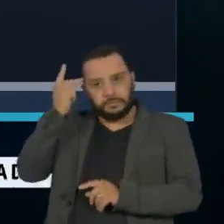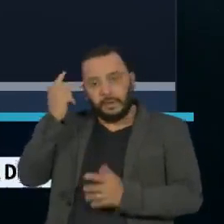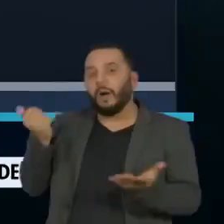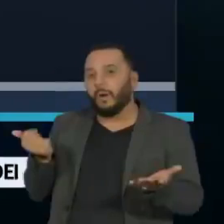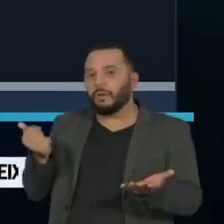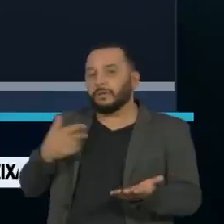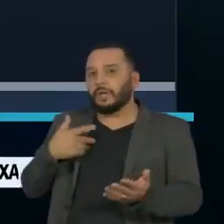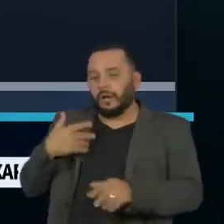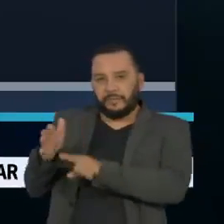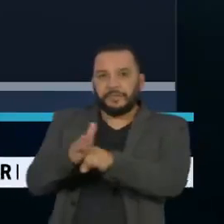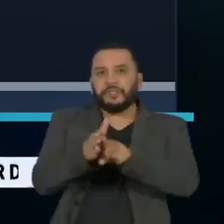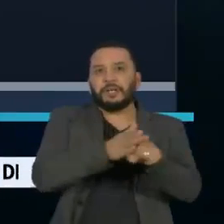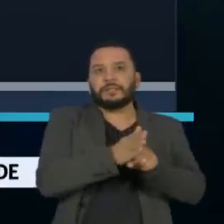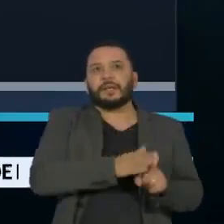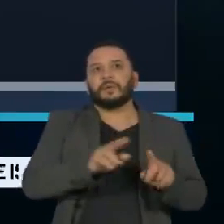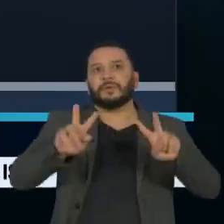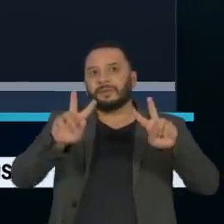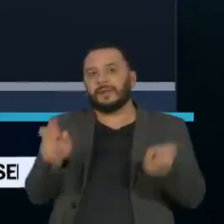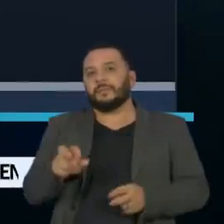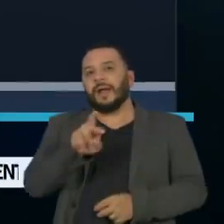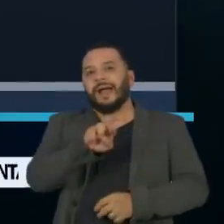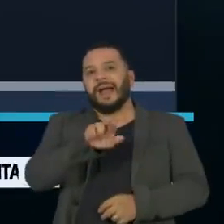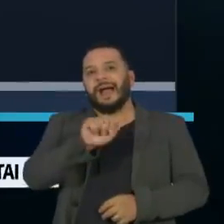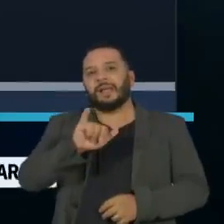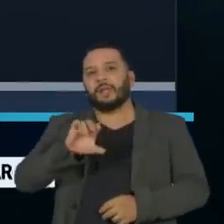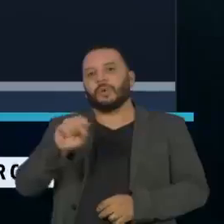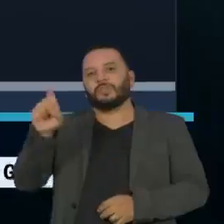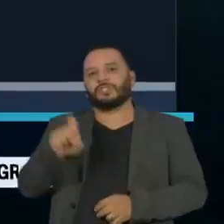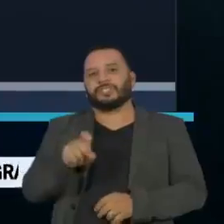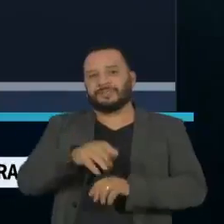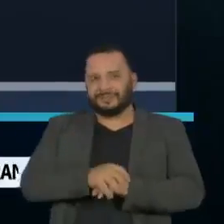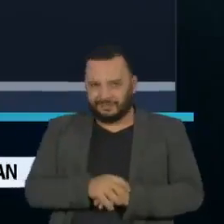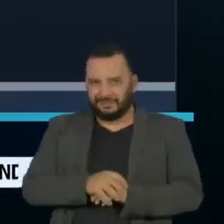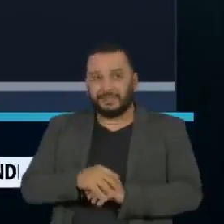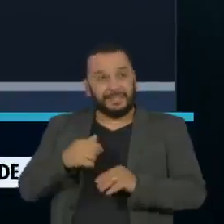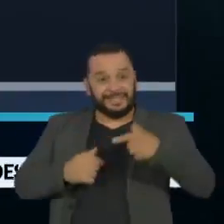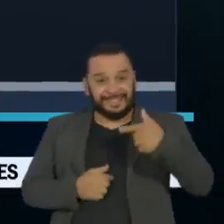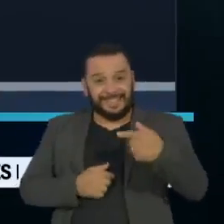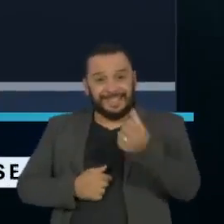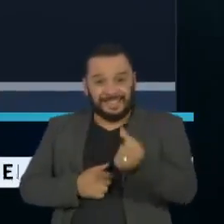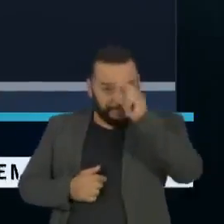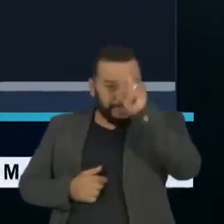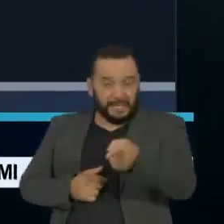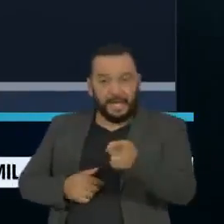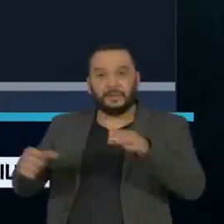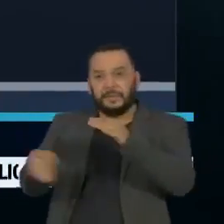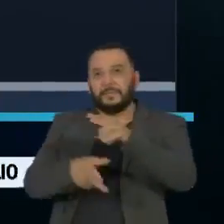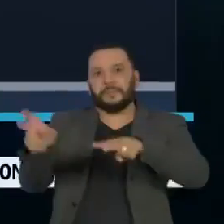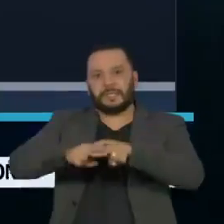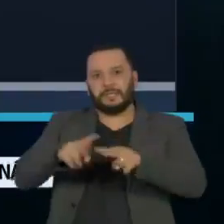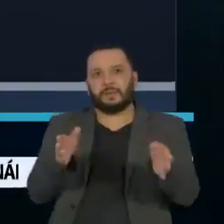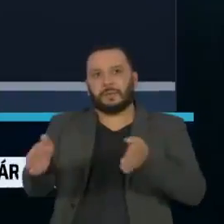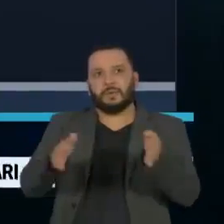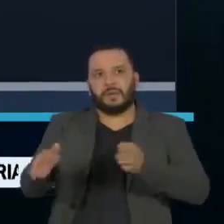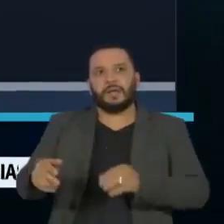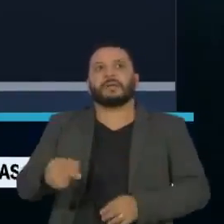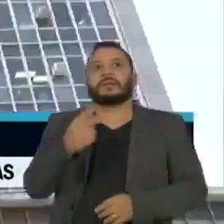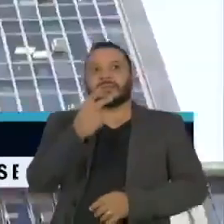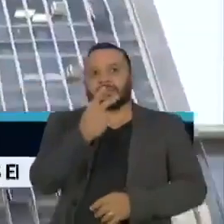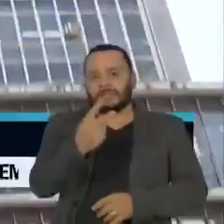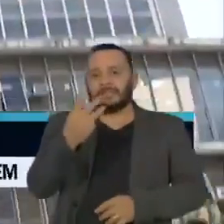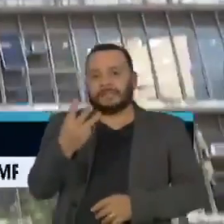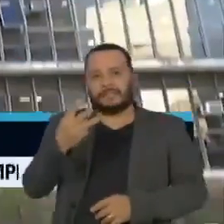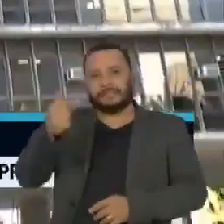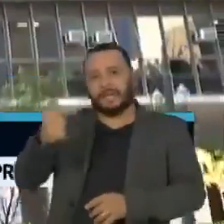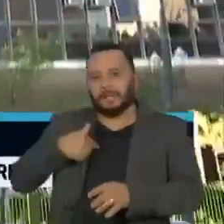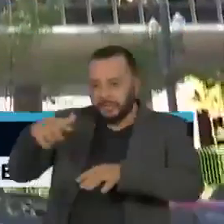onde a operação foi batizada de Raio X. Ao todo, foram 76 mandados de prisão temporária e 237 de busca.